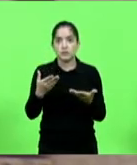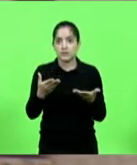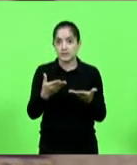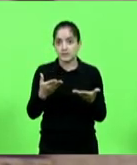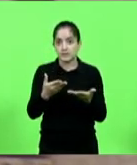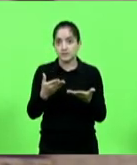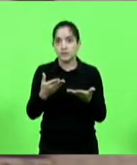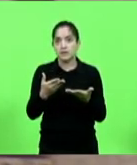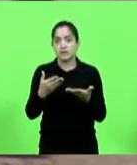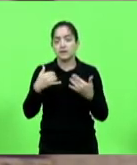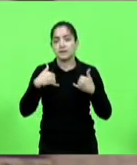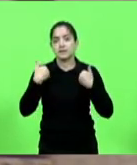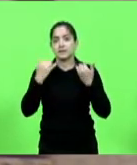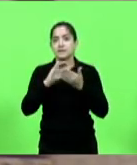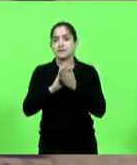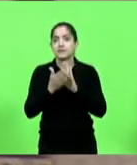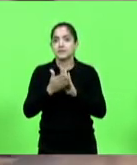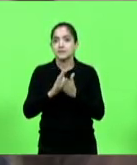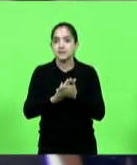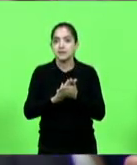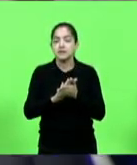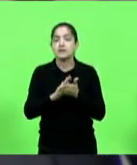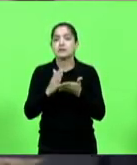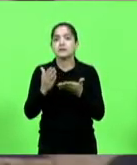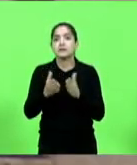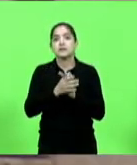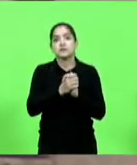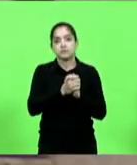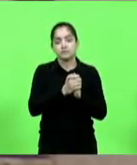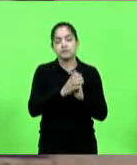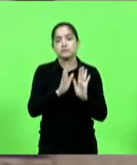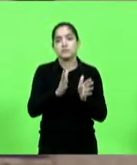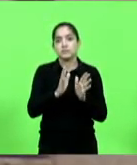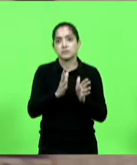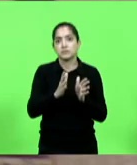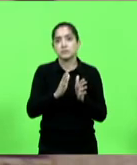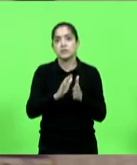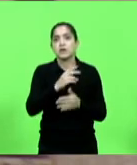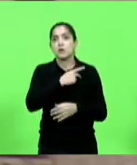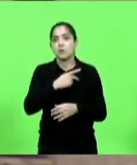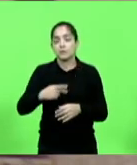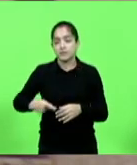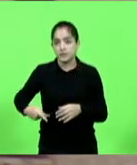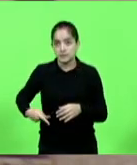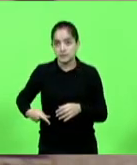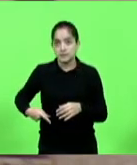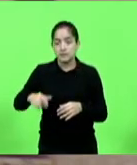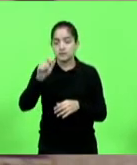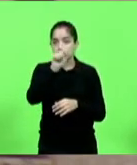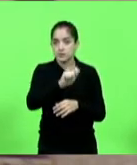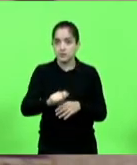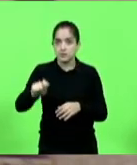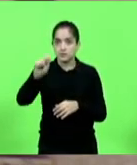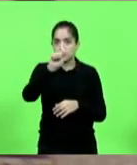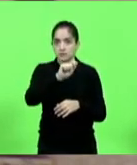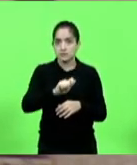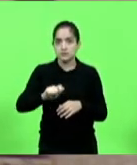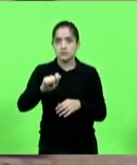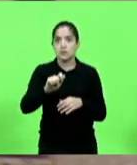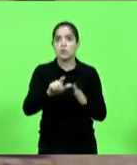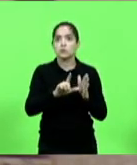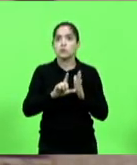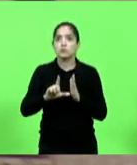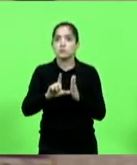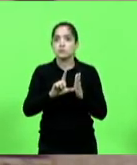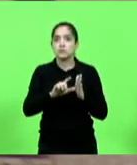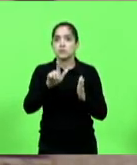aniversário hoje, o Antídio Lunelli, que eu já cumprimentei, e também o presidente da Associação Comercial Industrial, o senhor